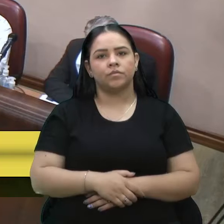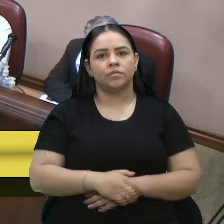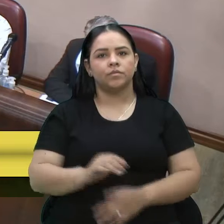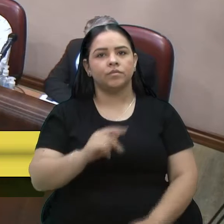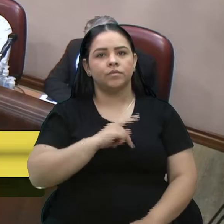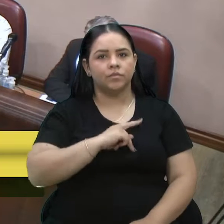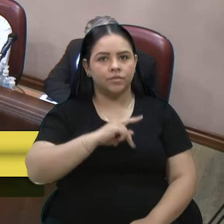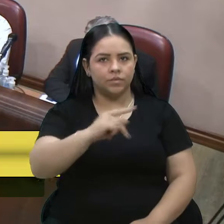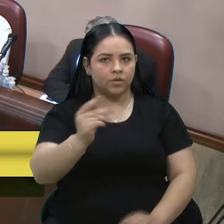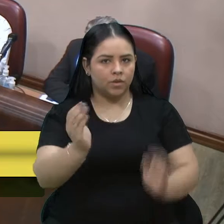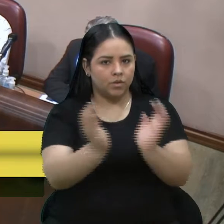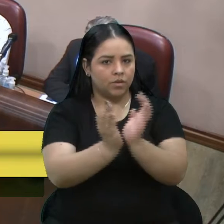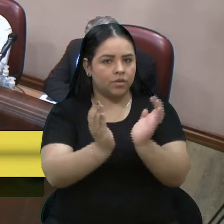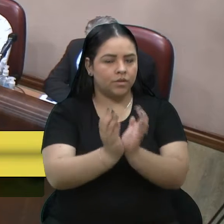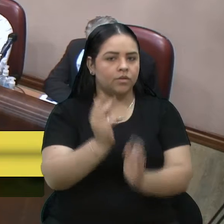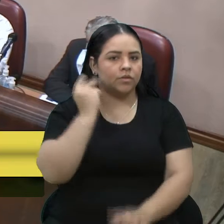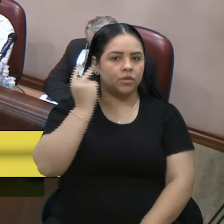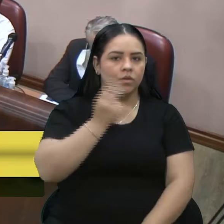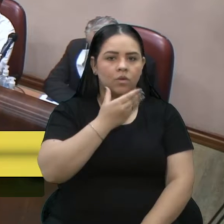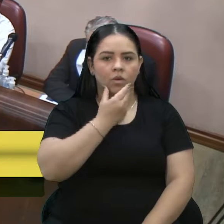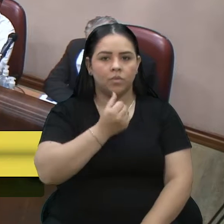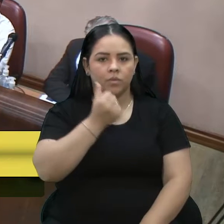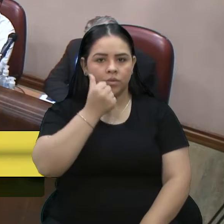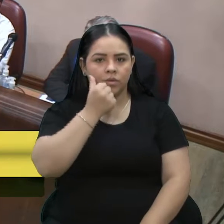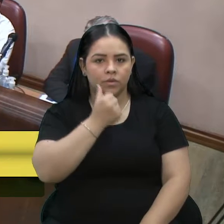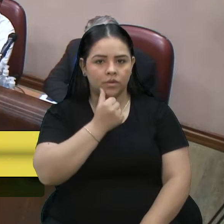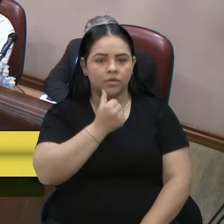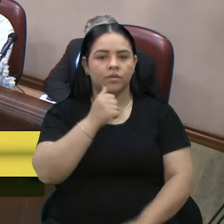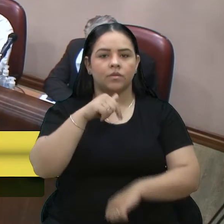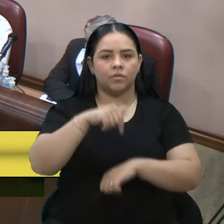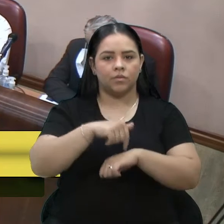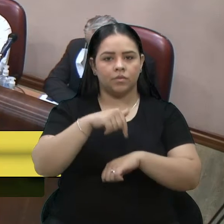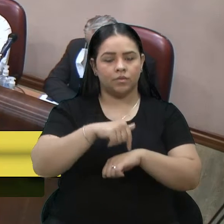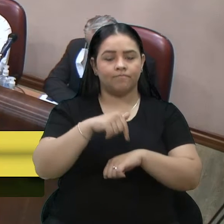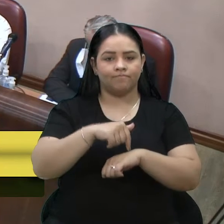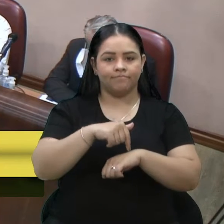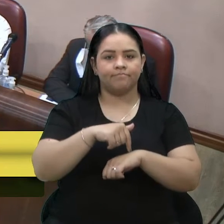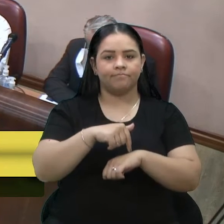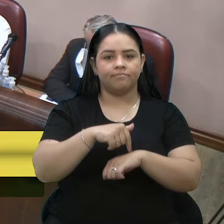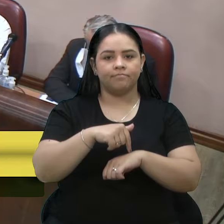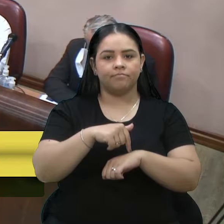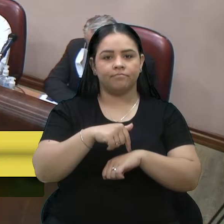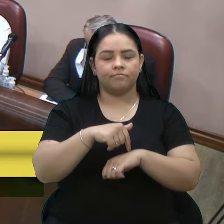senhoras vereadoras, senhores vereadores, esses são momentos que, infelizmente,